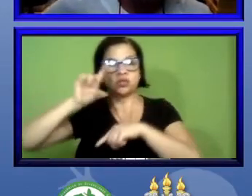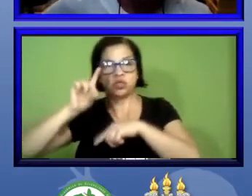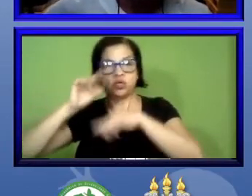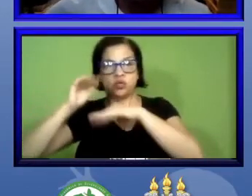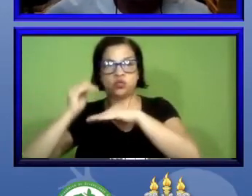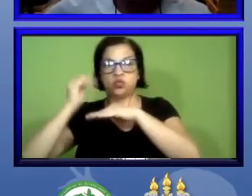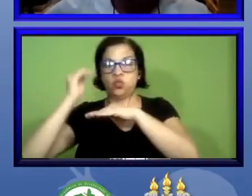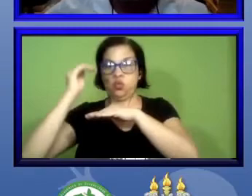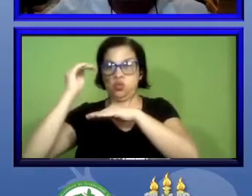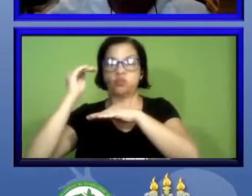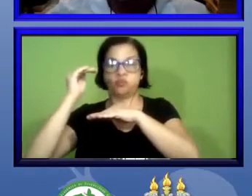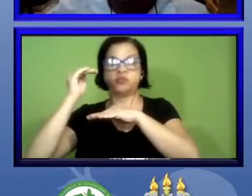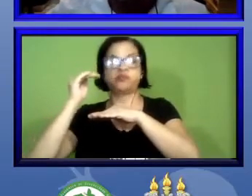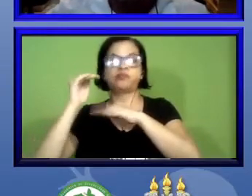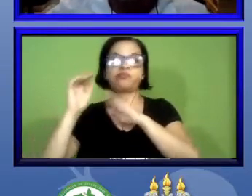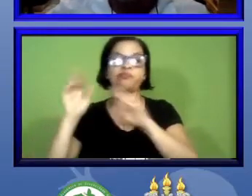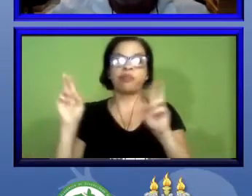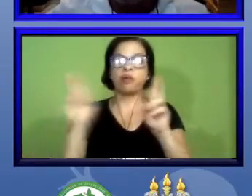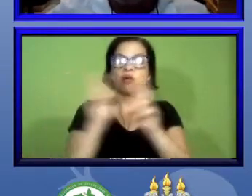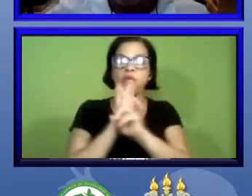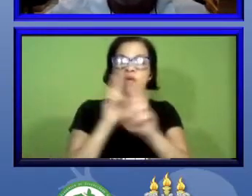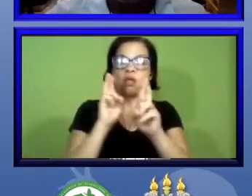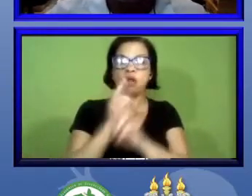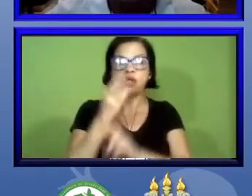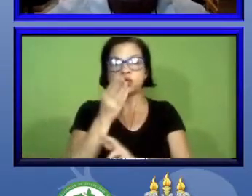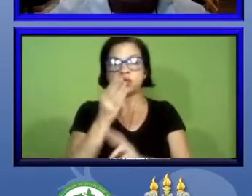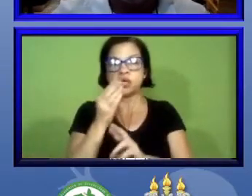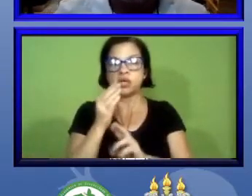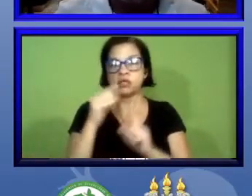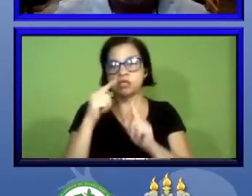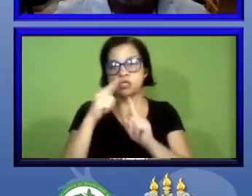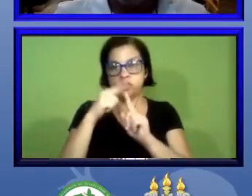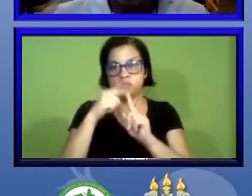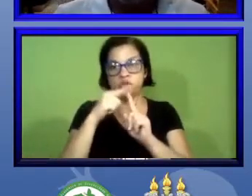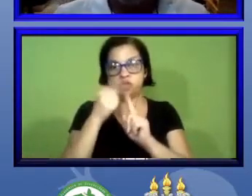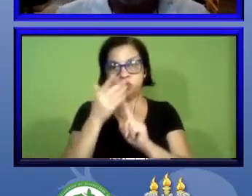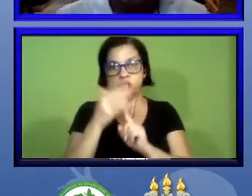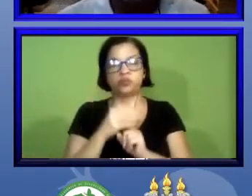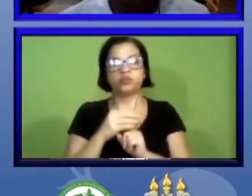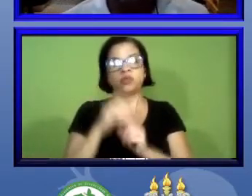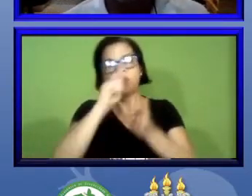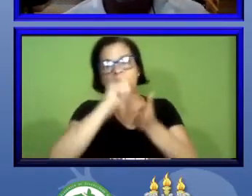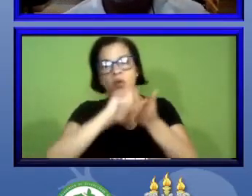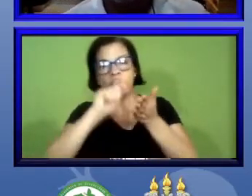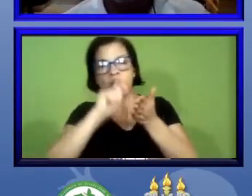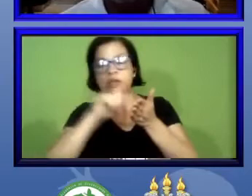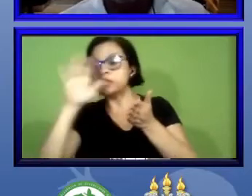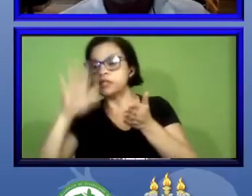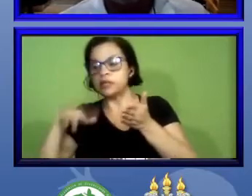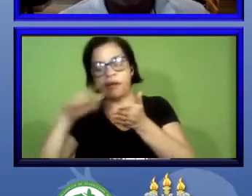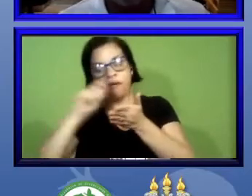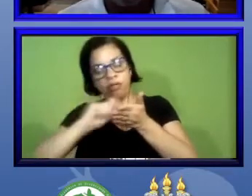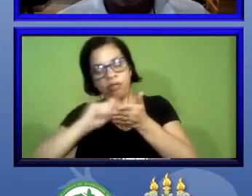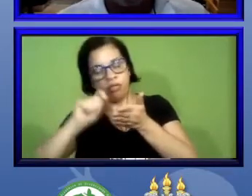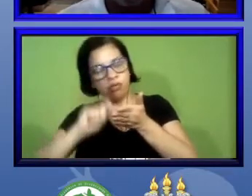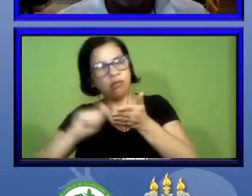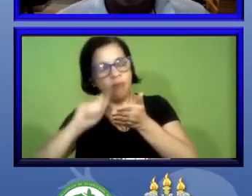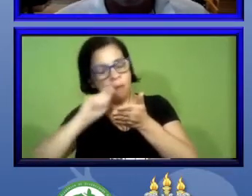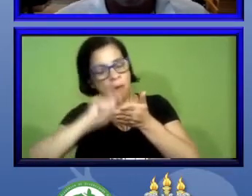relacionada a este espécime com a caligrafia de quem descreveu e quem